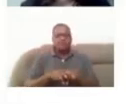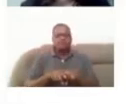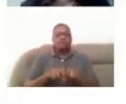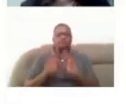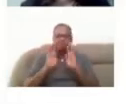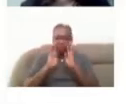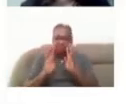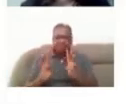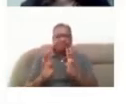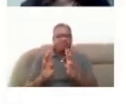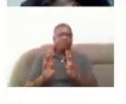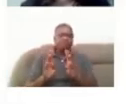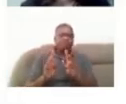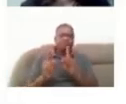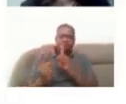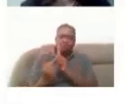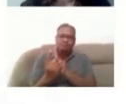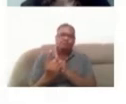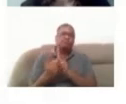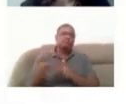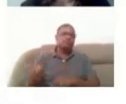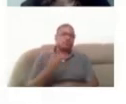né, permanente com o aluno.